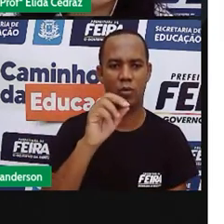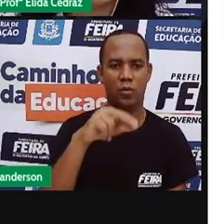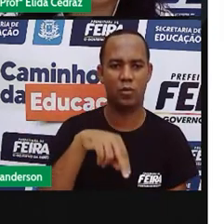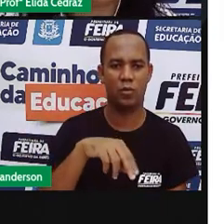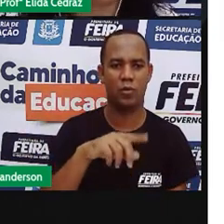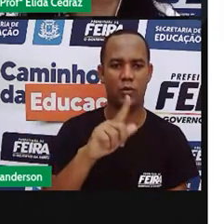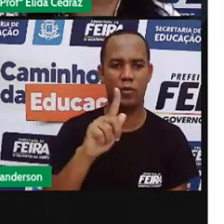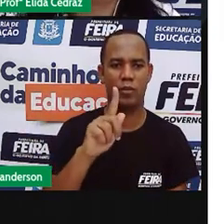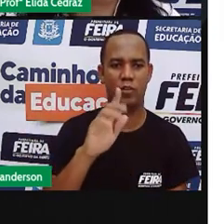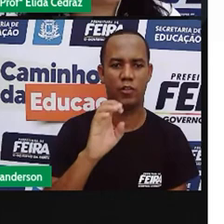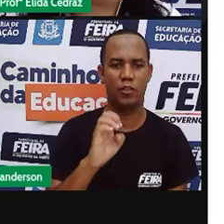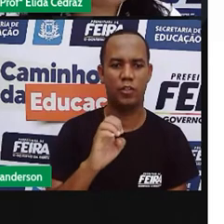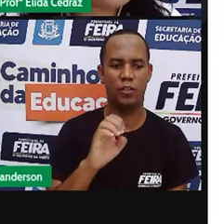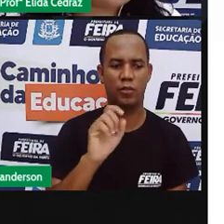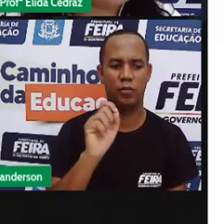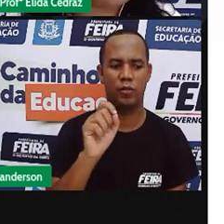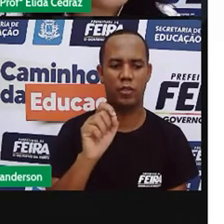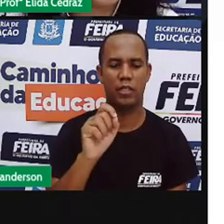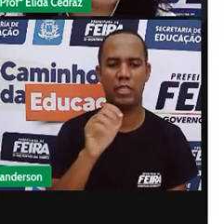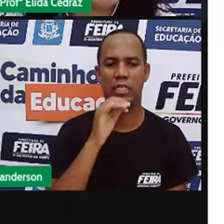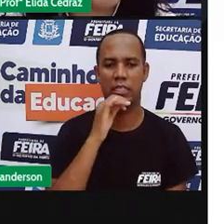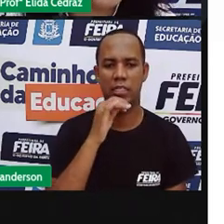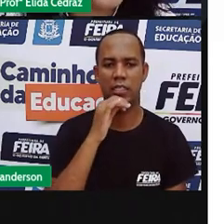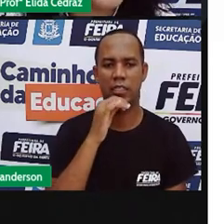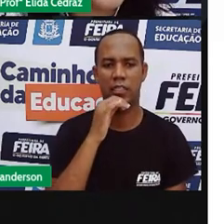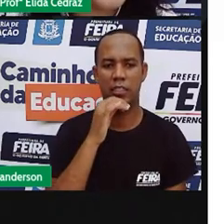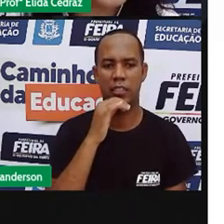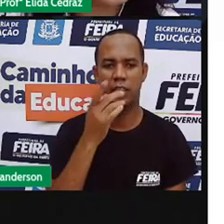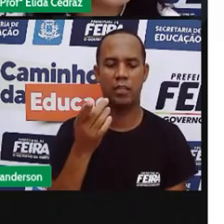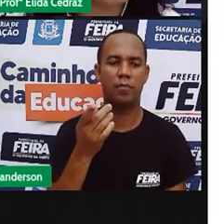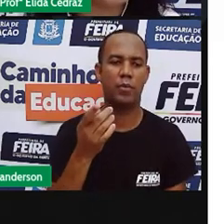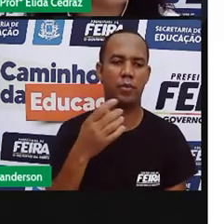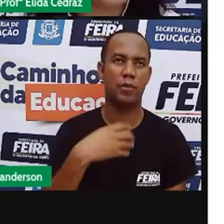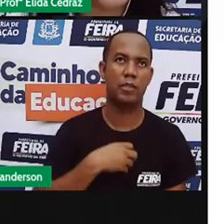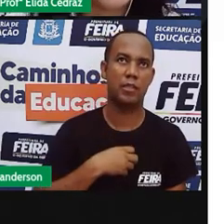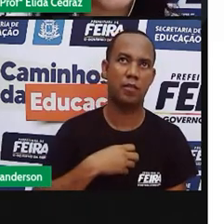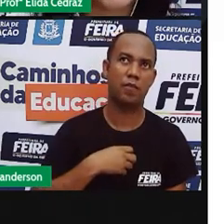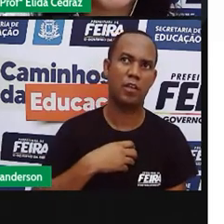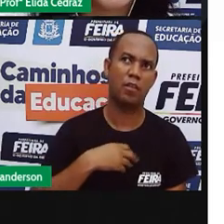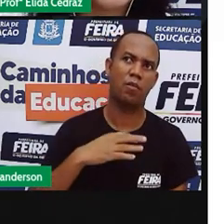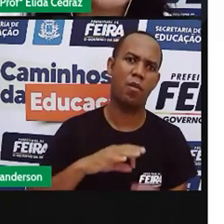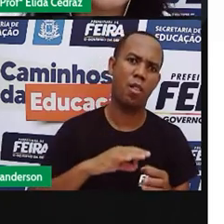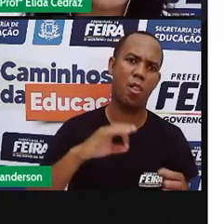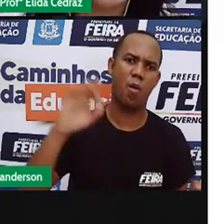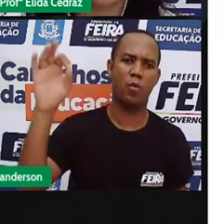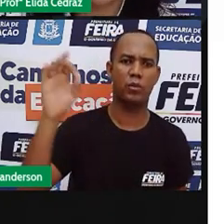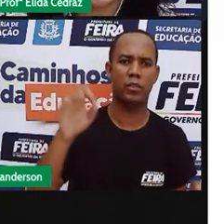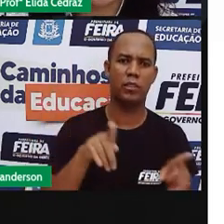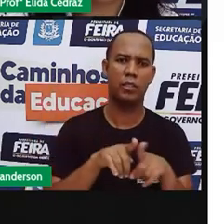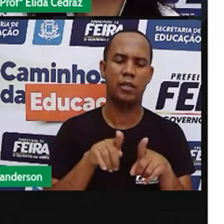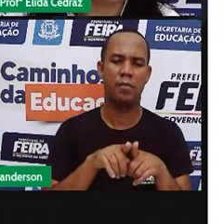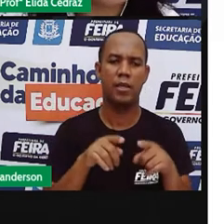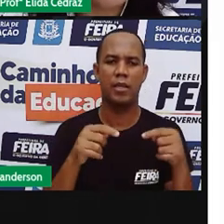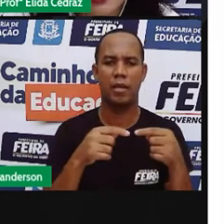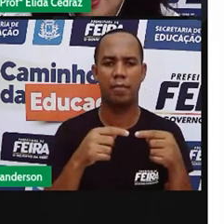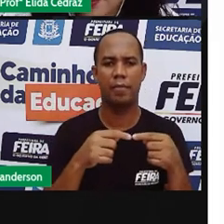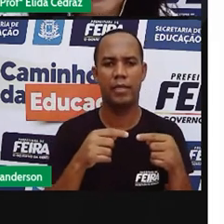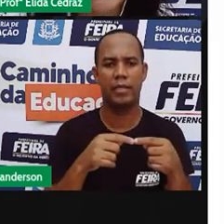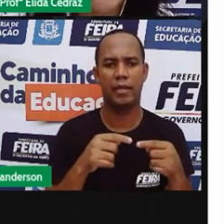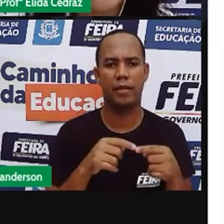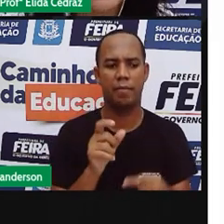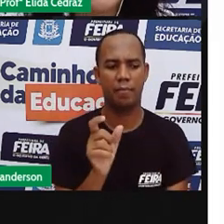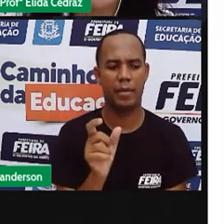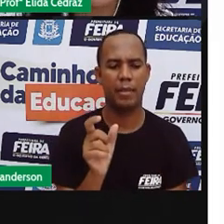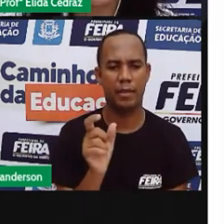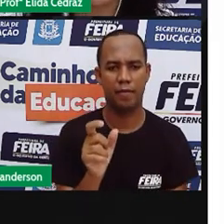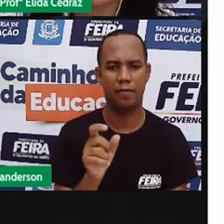Salvador é longe de feira. Eu também posso dizer que o Salvador é distante de feira.